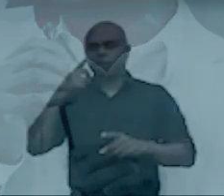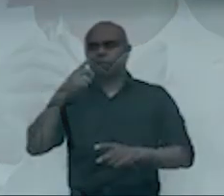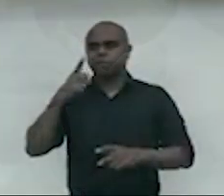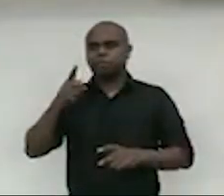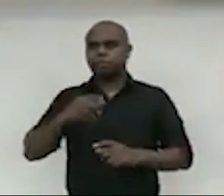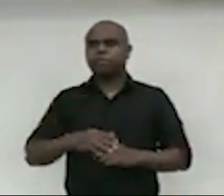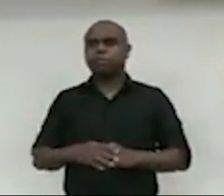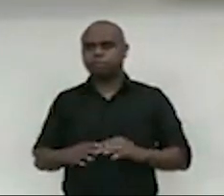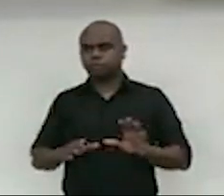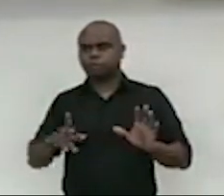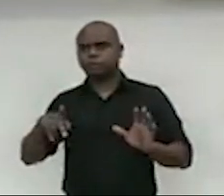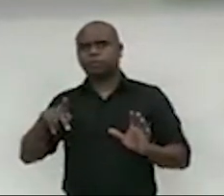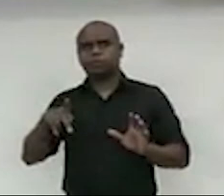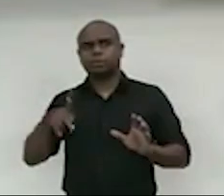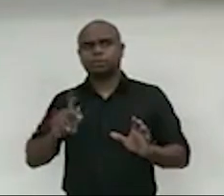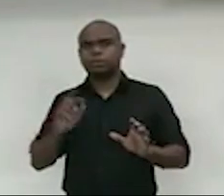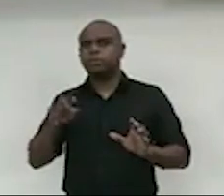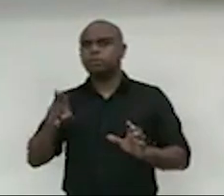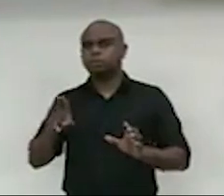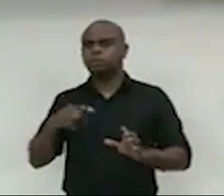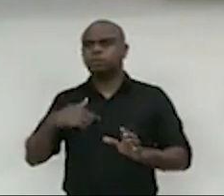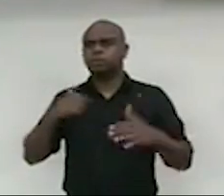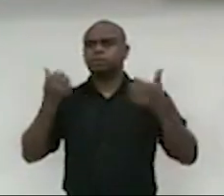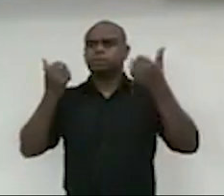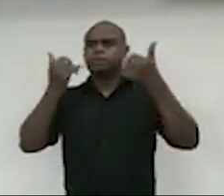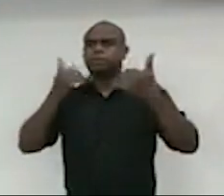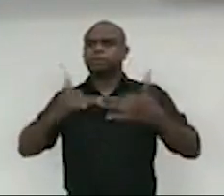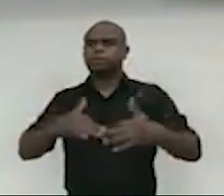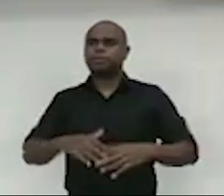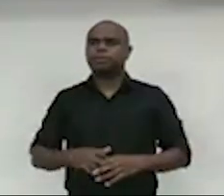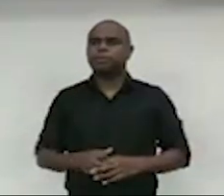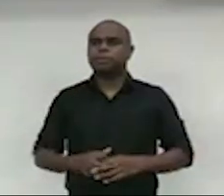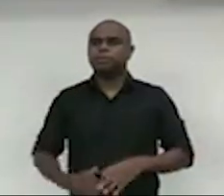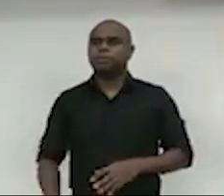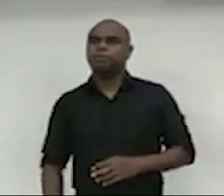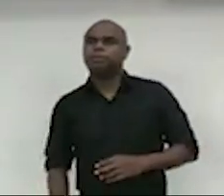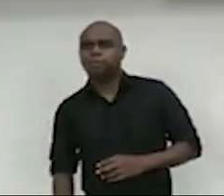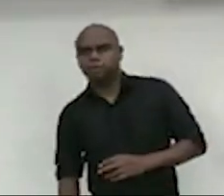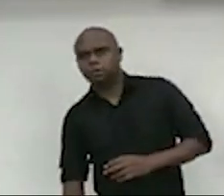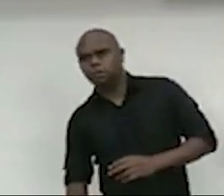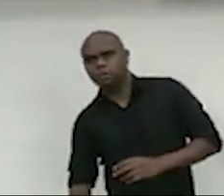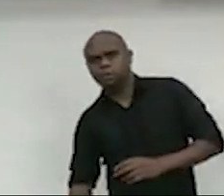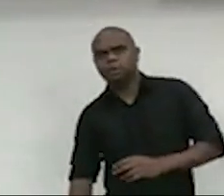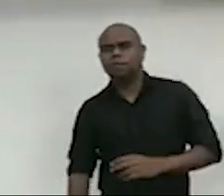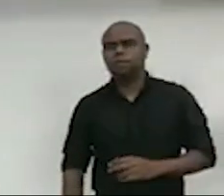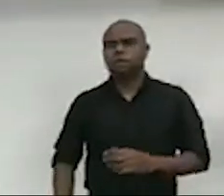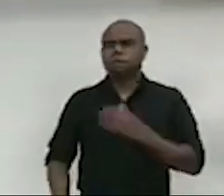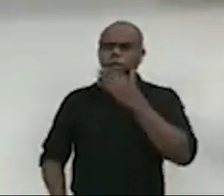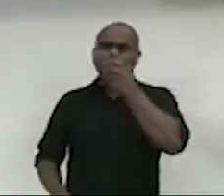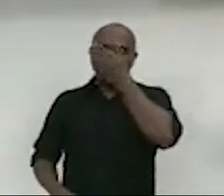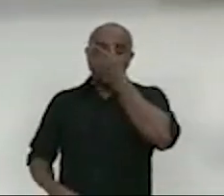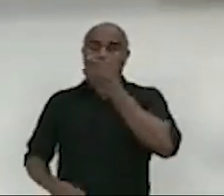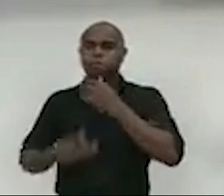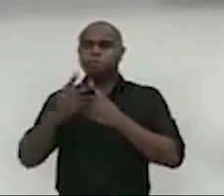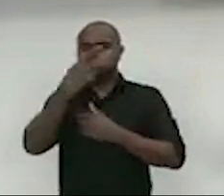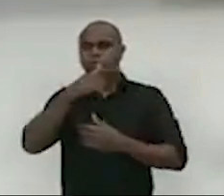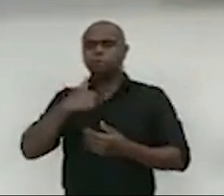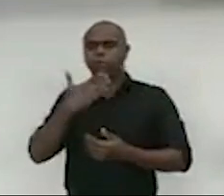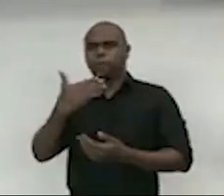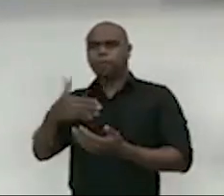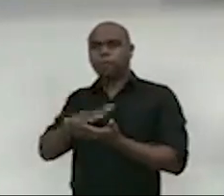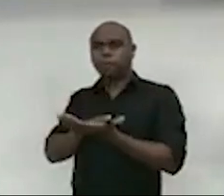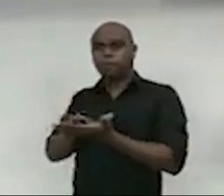Verador Cadu, eu gostaria, se possível, o requerimento de Vossa Excelência é realmente